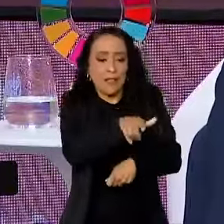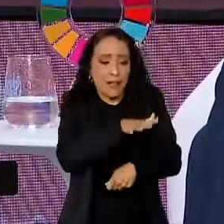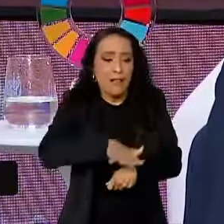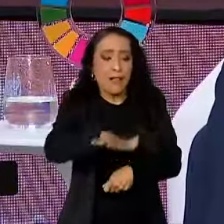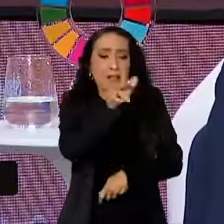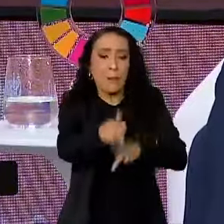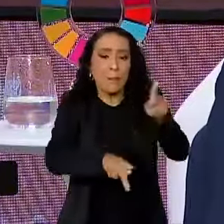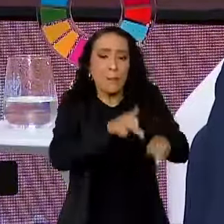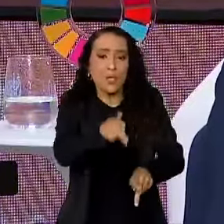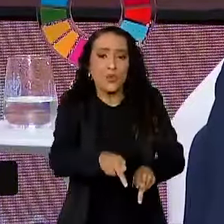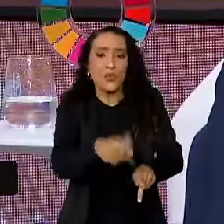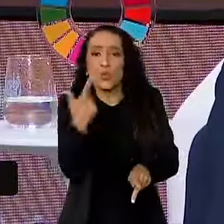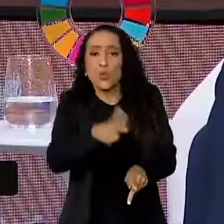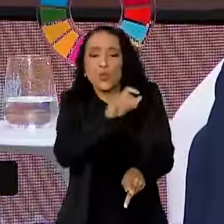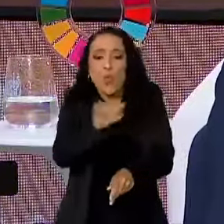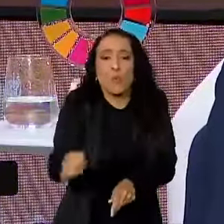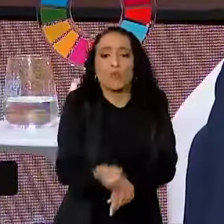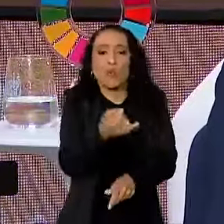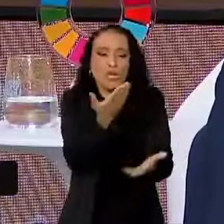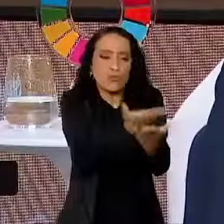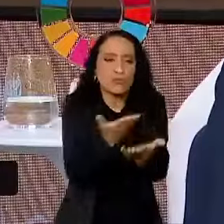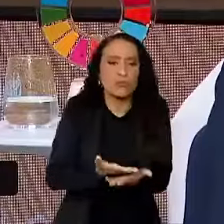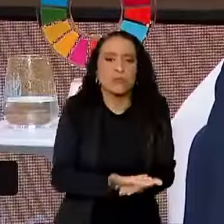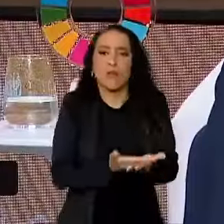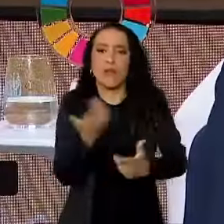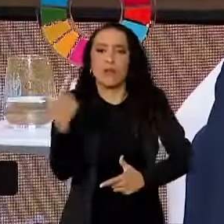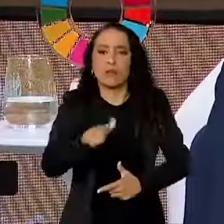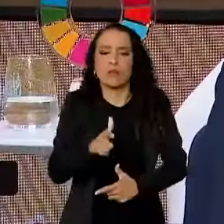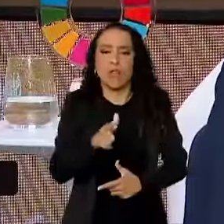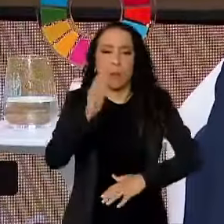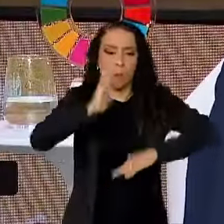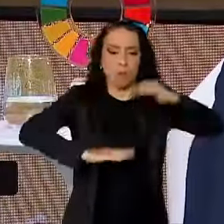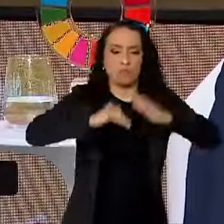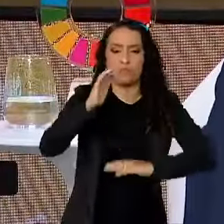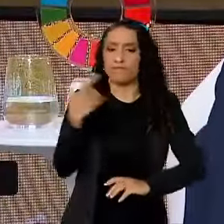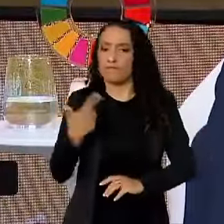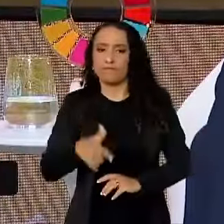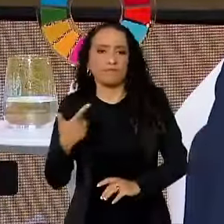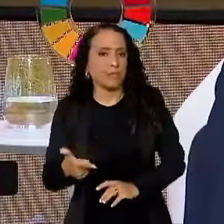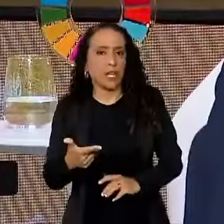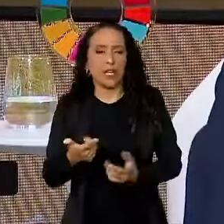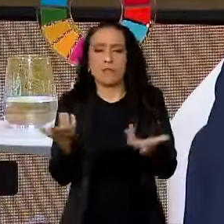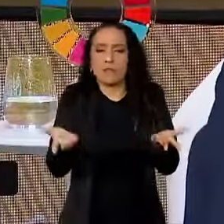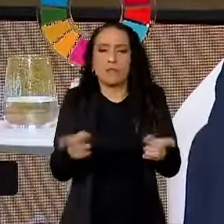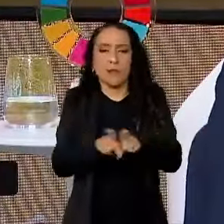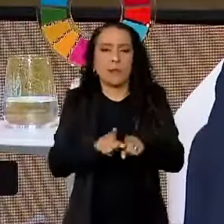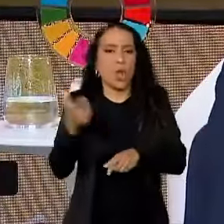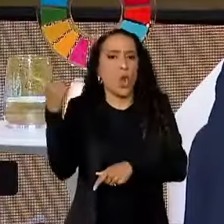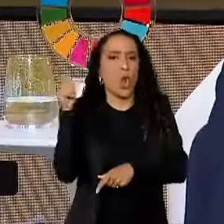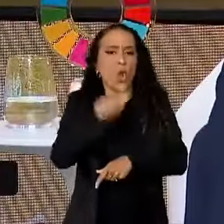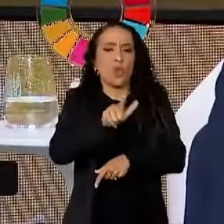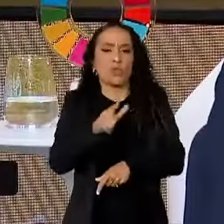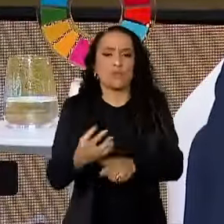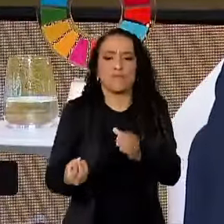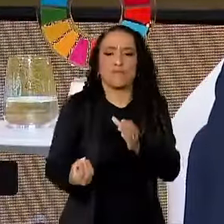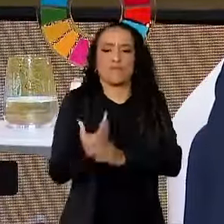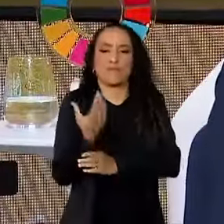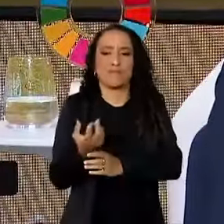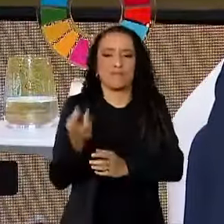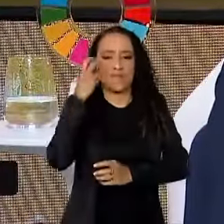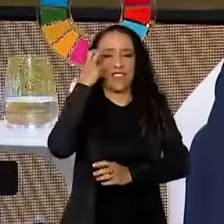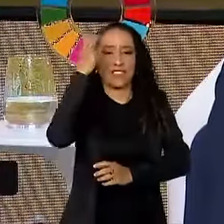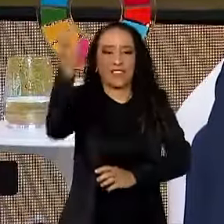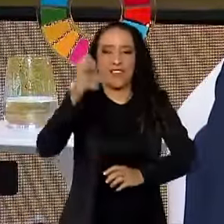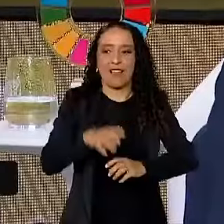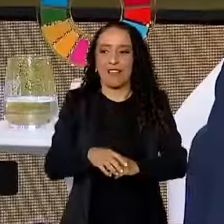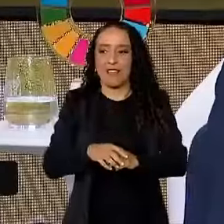pessoas que não tiveram oportunidade de estudar, que não têm uma profissão, que não conseguirem inventar uma Microsoft, que não têm